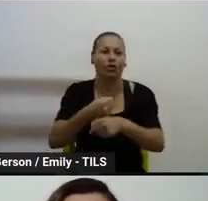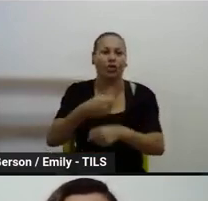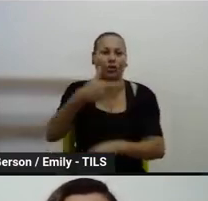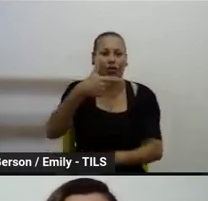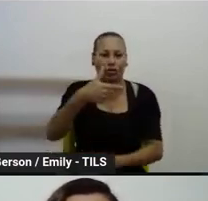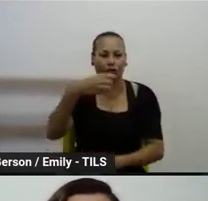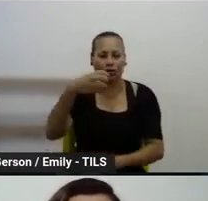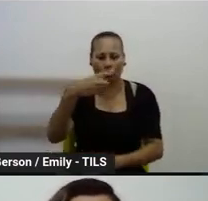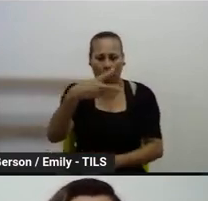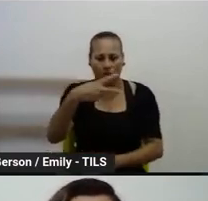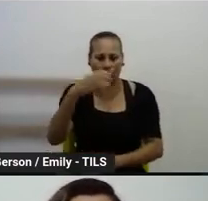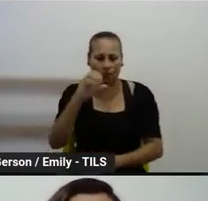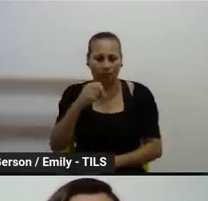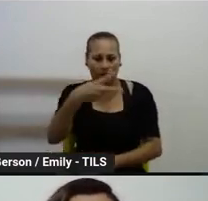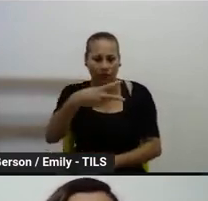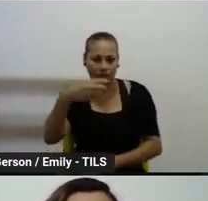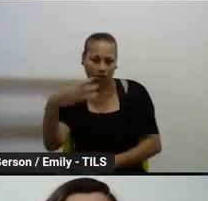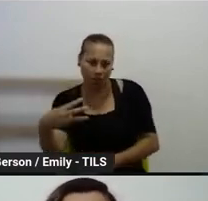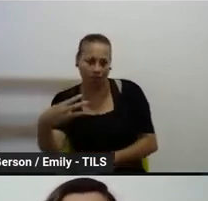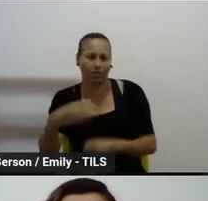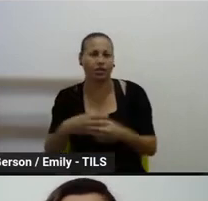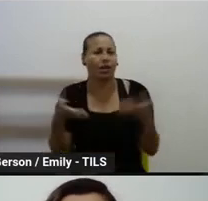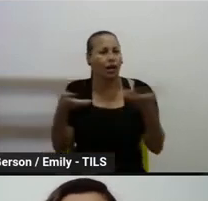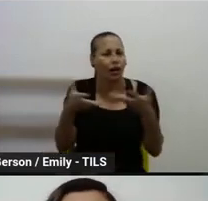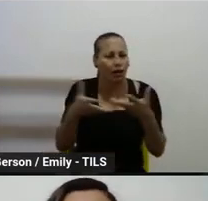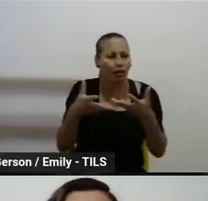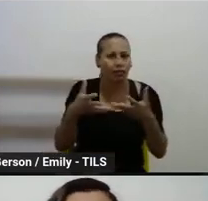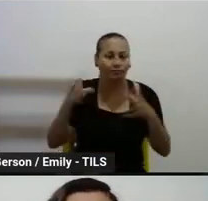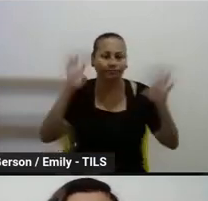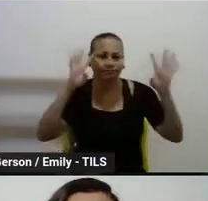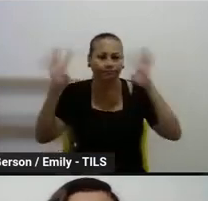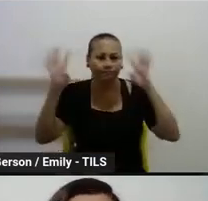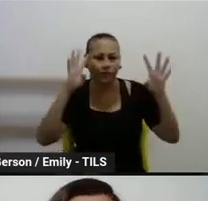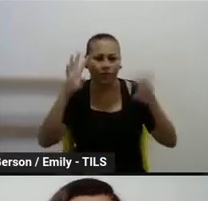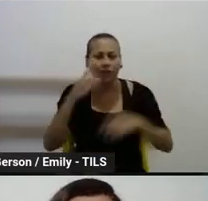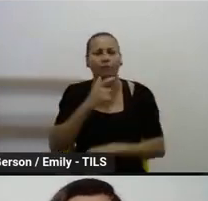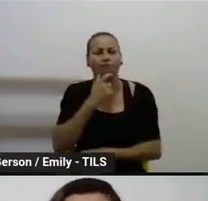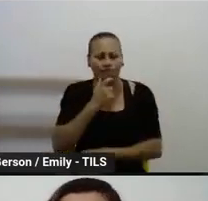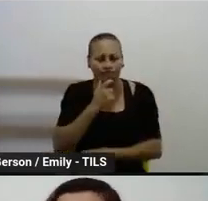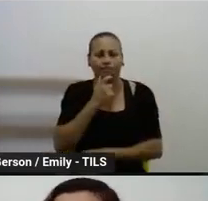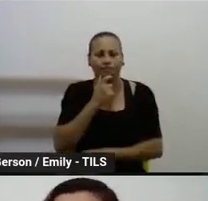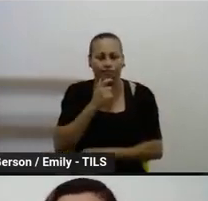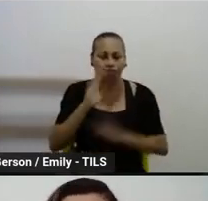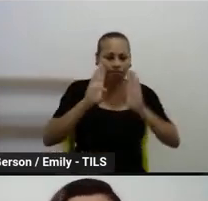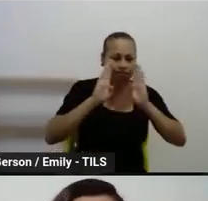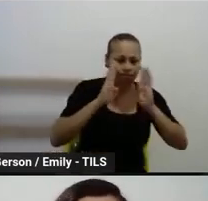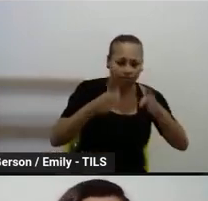nós, enquanto professores, estarmos também atentos a esses caminhos, né?